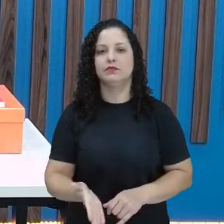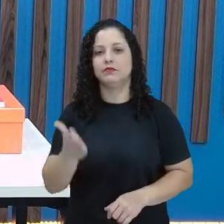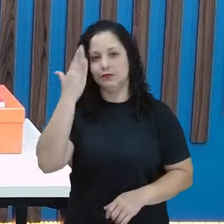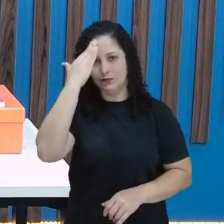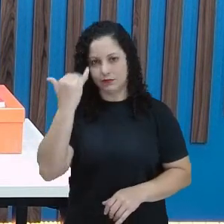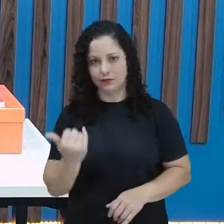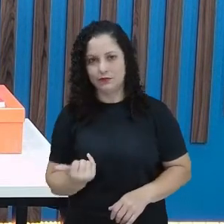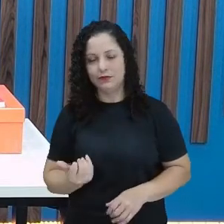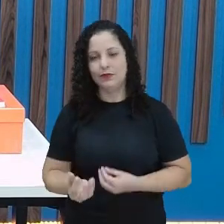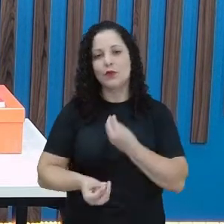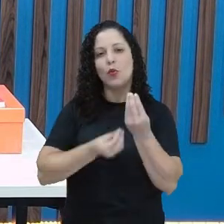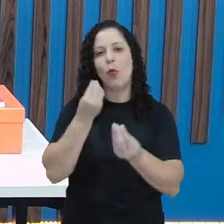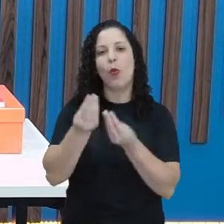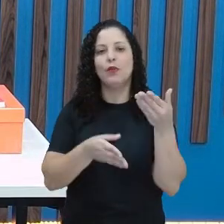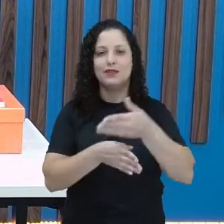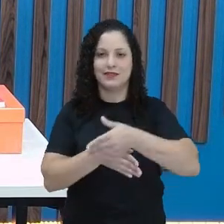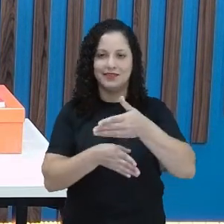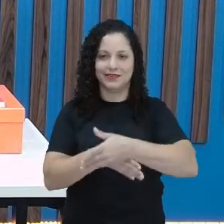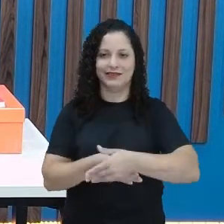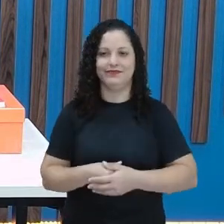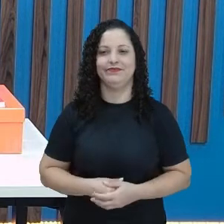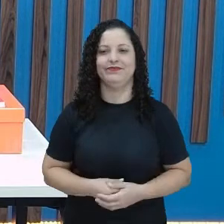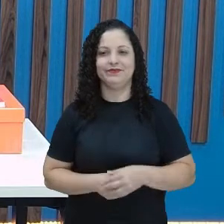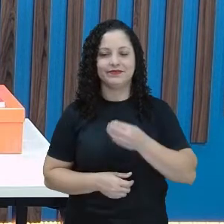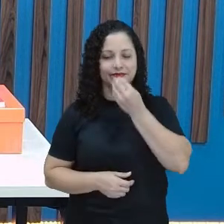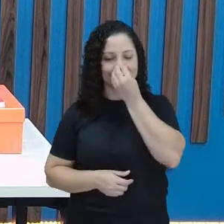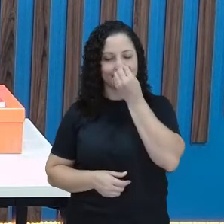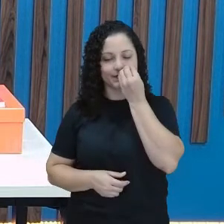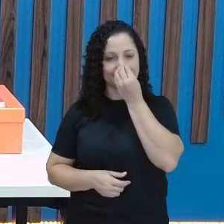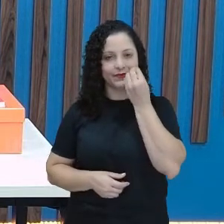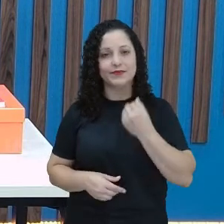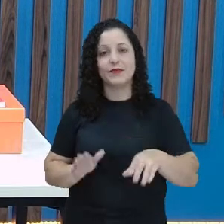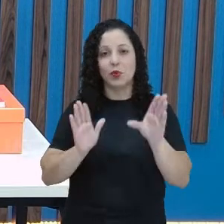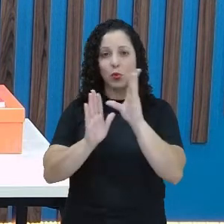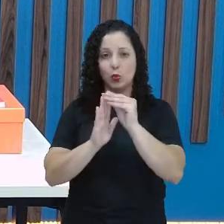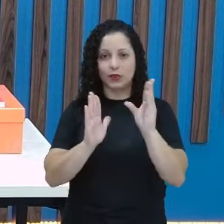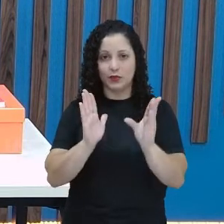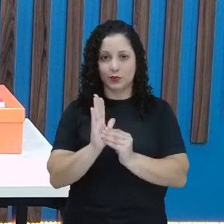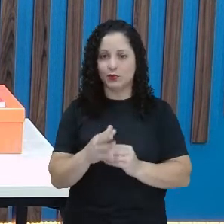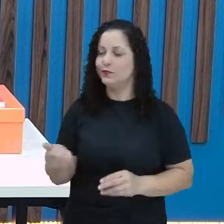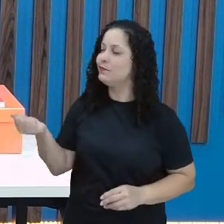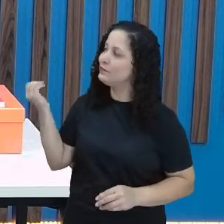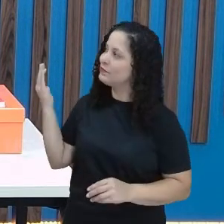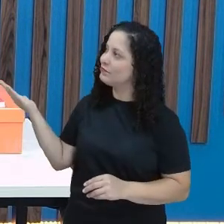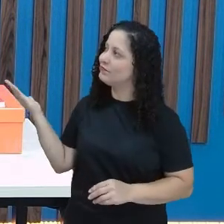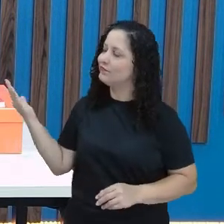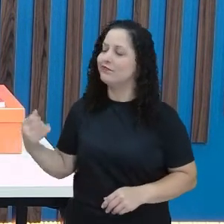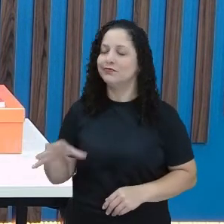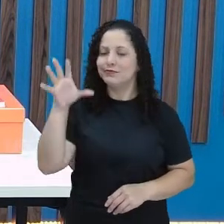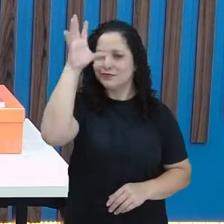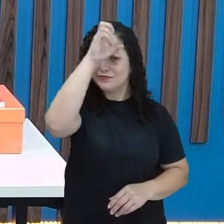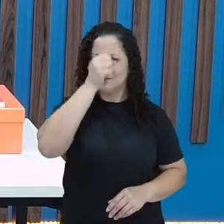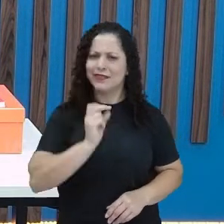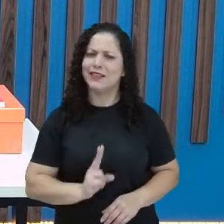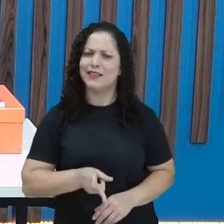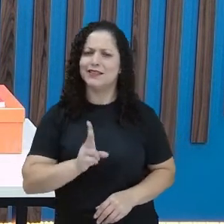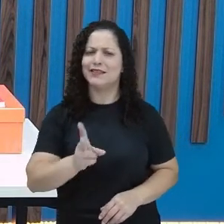onde é que pode encontrar essa aula, tá? O material é este, Aprender Sempre de Língua